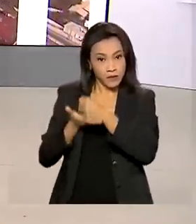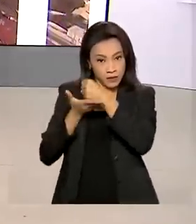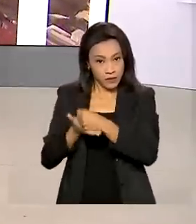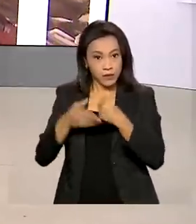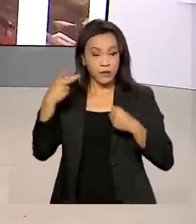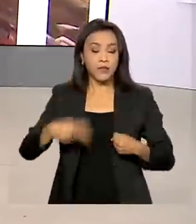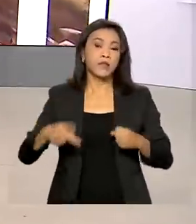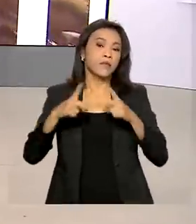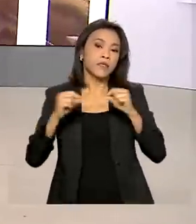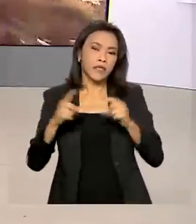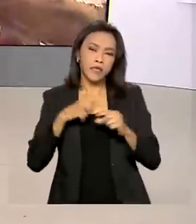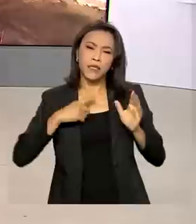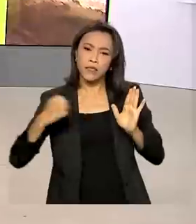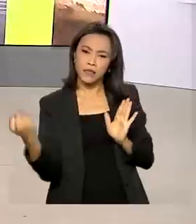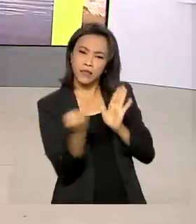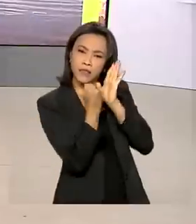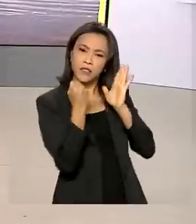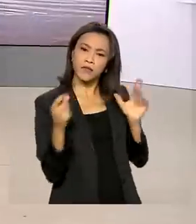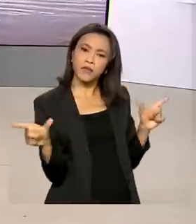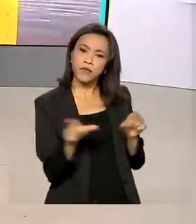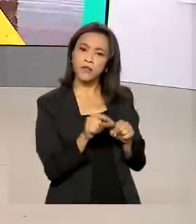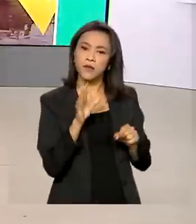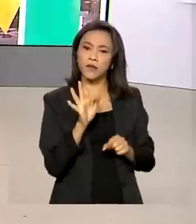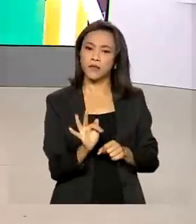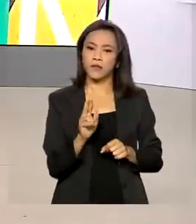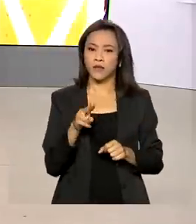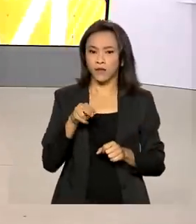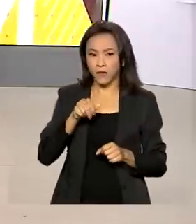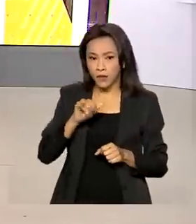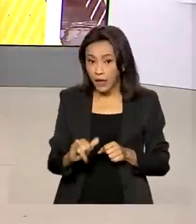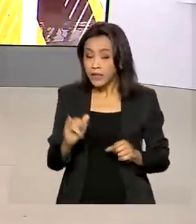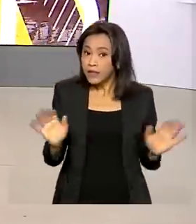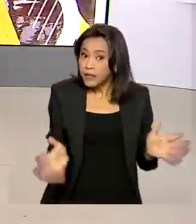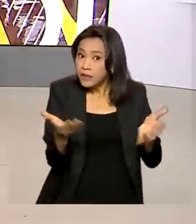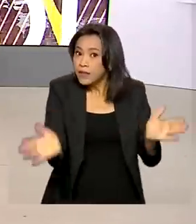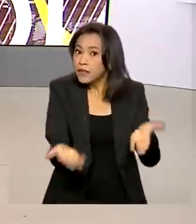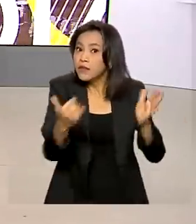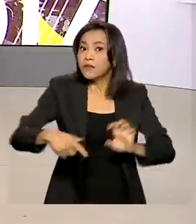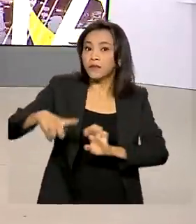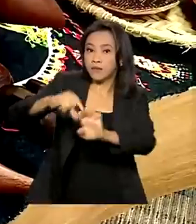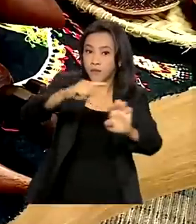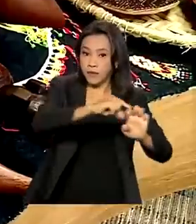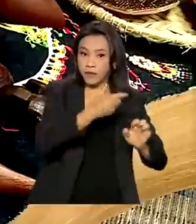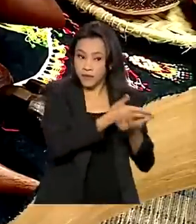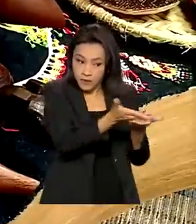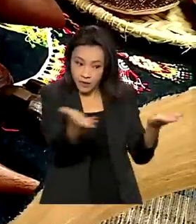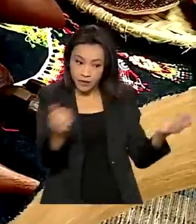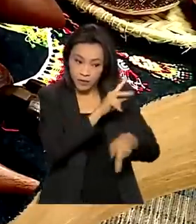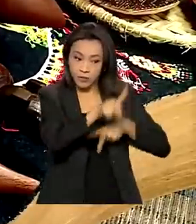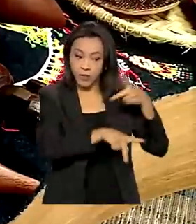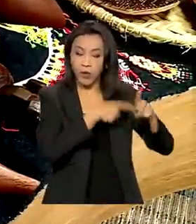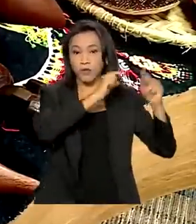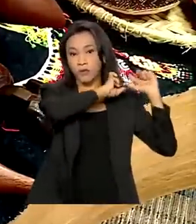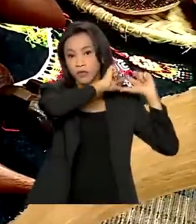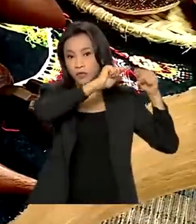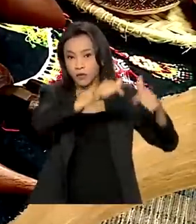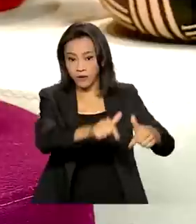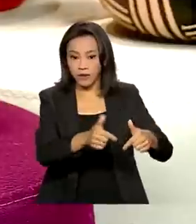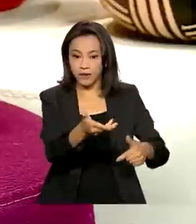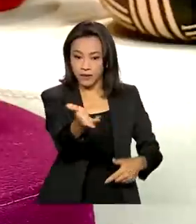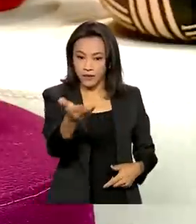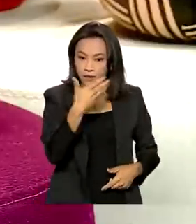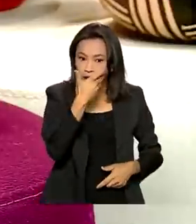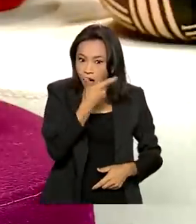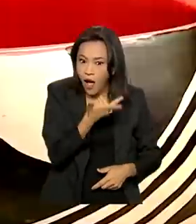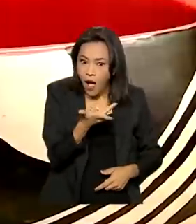certificação da FUNAI e incentiva o empreendedorismo das populações tradicionais. As festas encantam